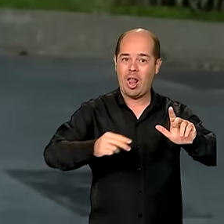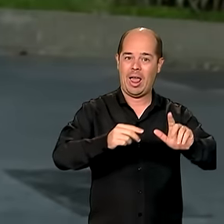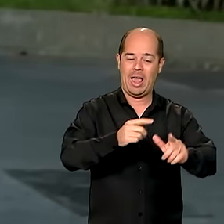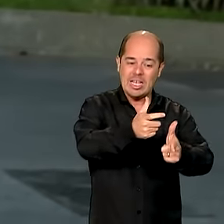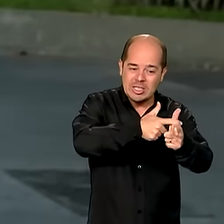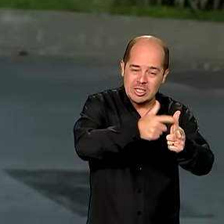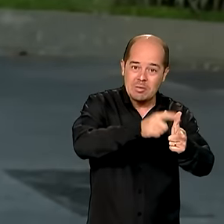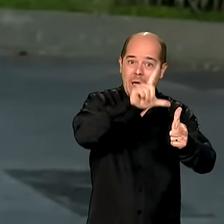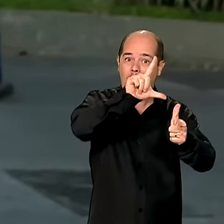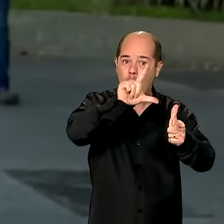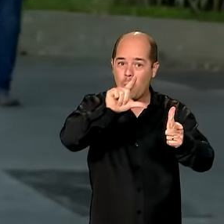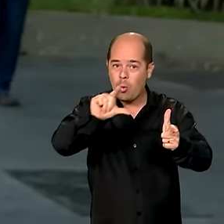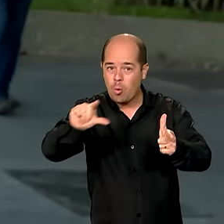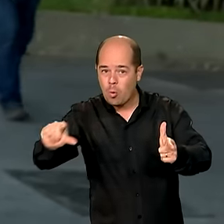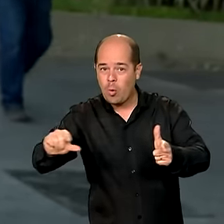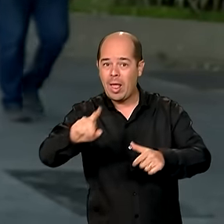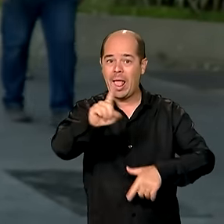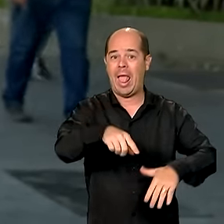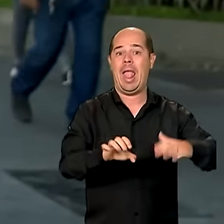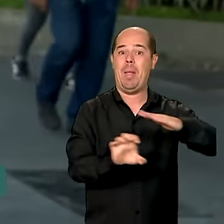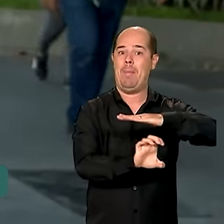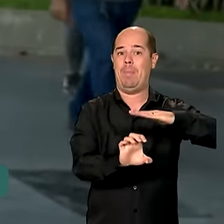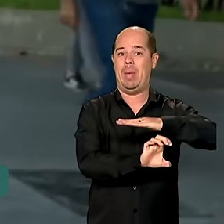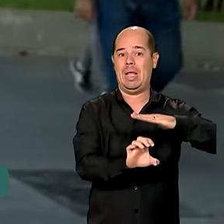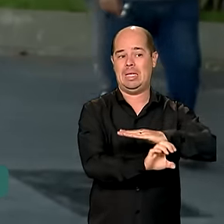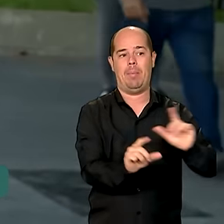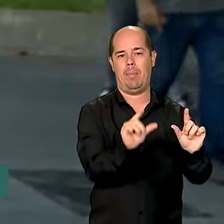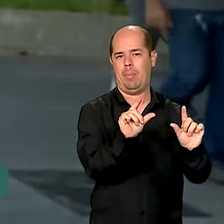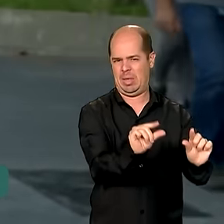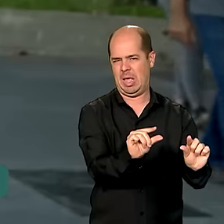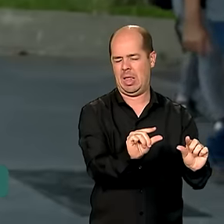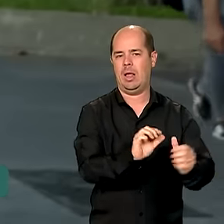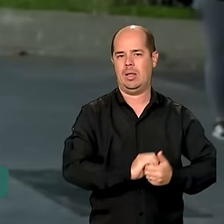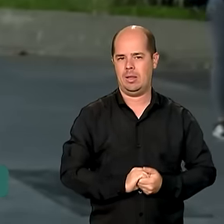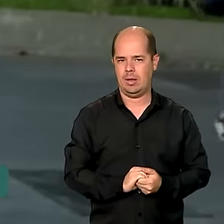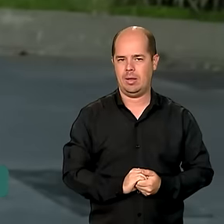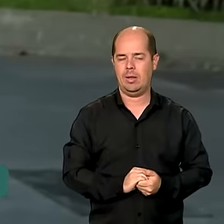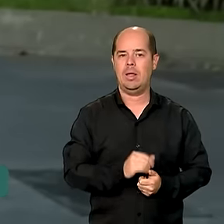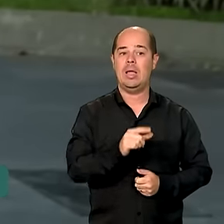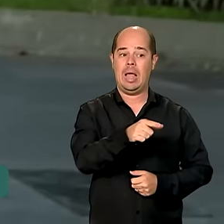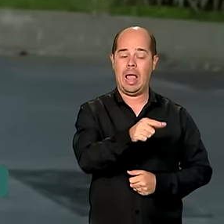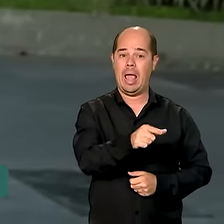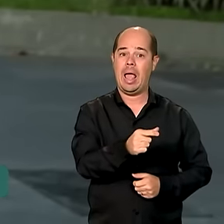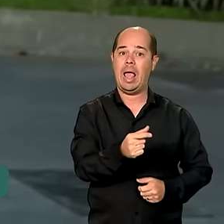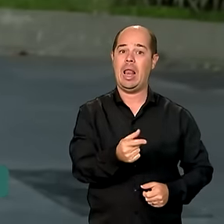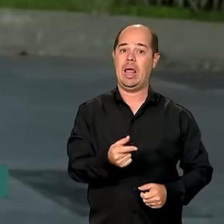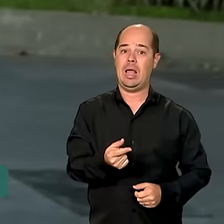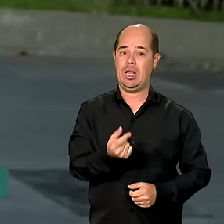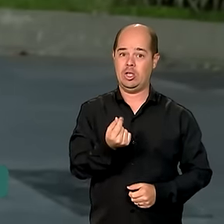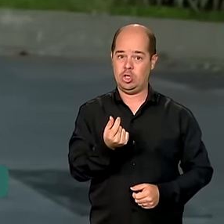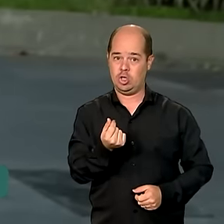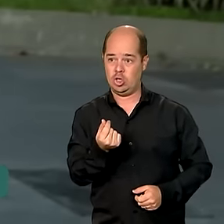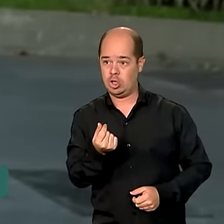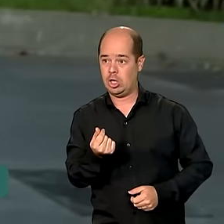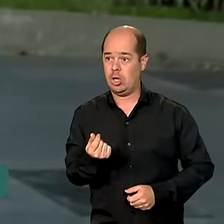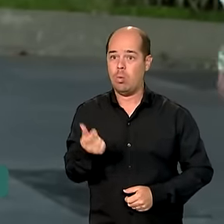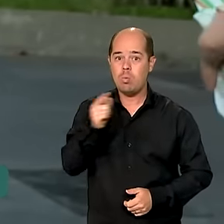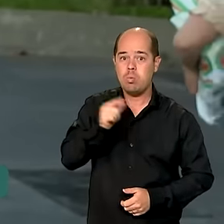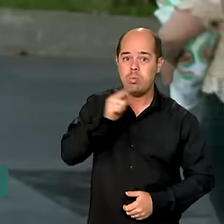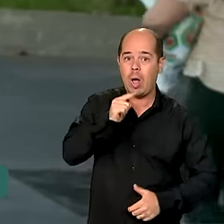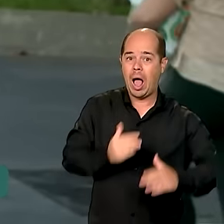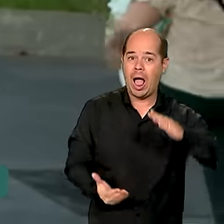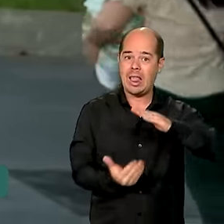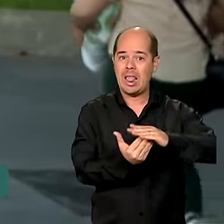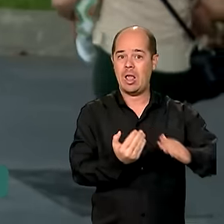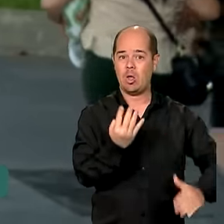a MEIs, micro e pequenas empresas com faturamento anual de até 4 milhões e 800